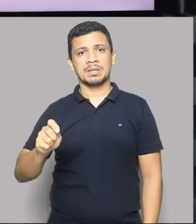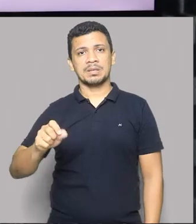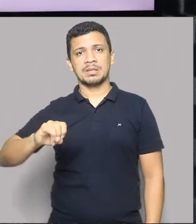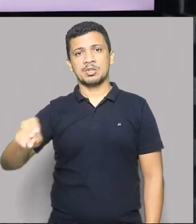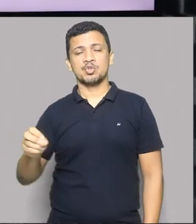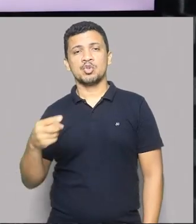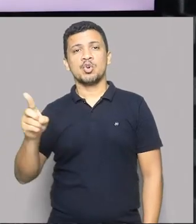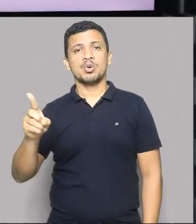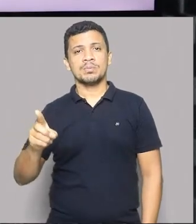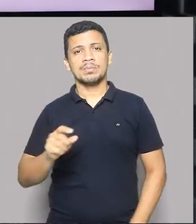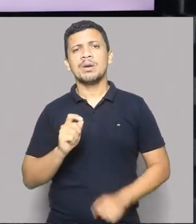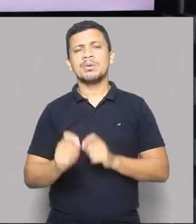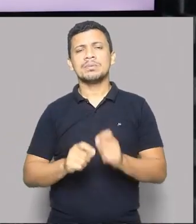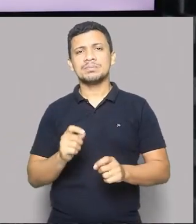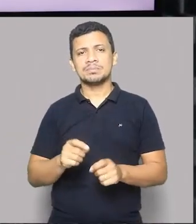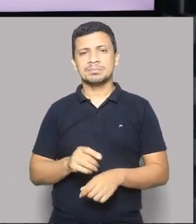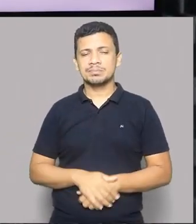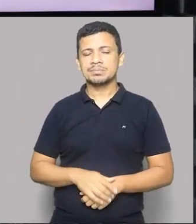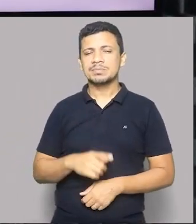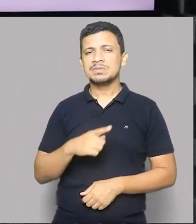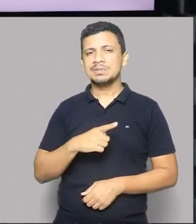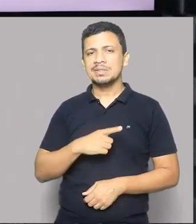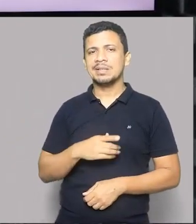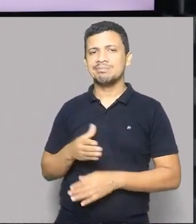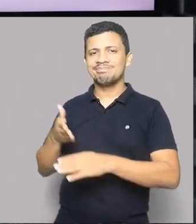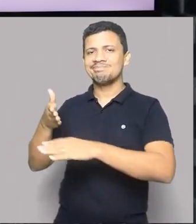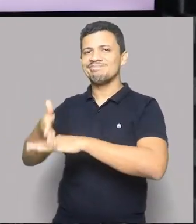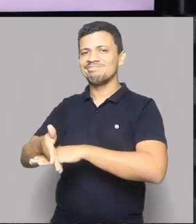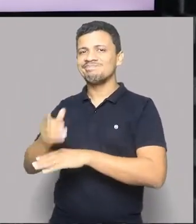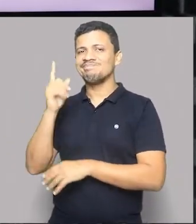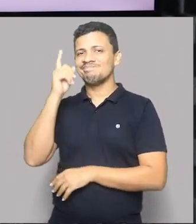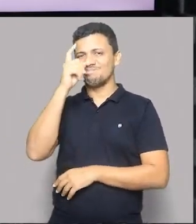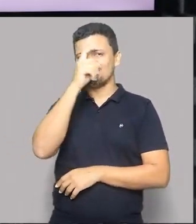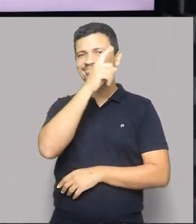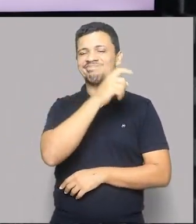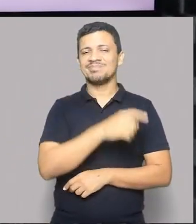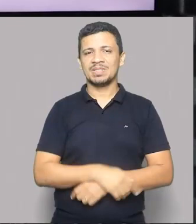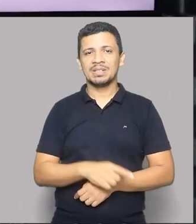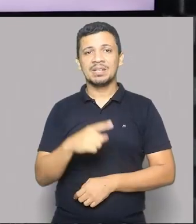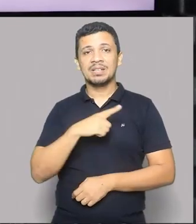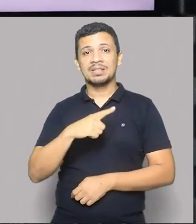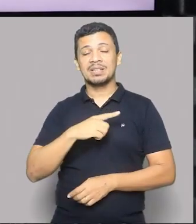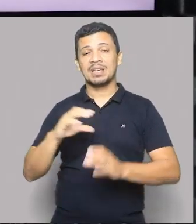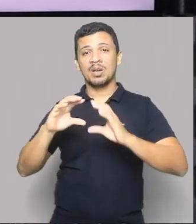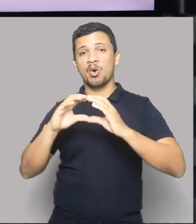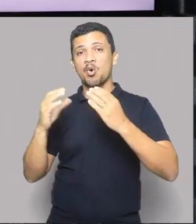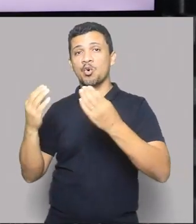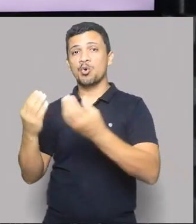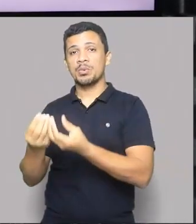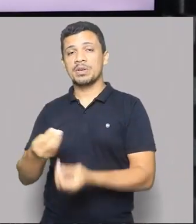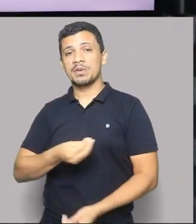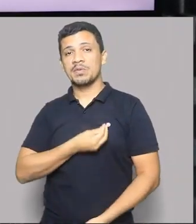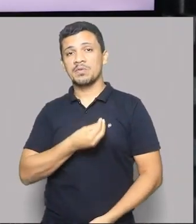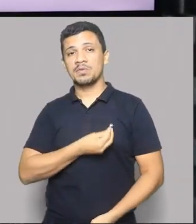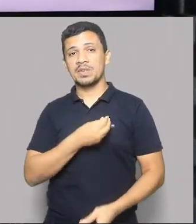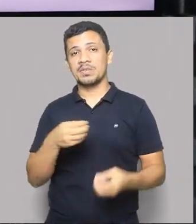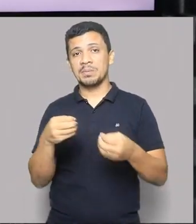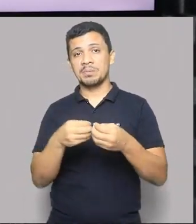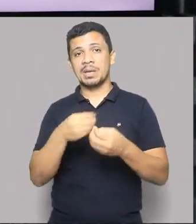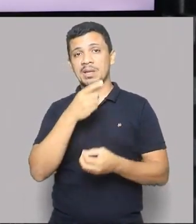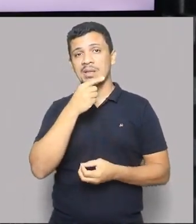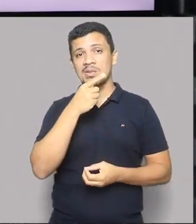bioma amazônico, ele possui um difícil acesso. E aí, nós temos as comunidades ribeirinhas também.